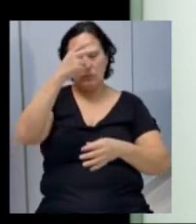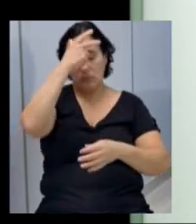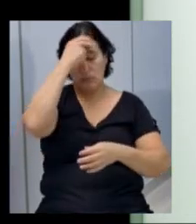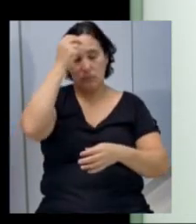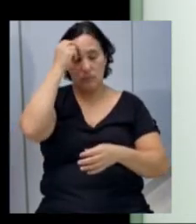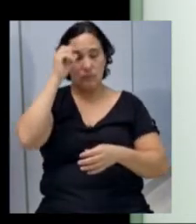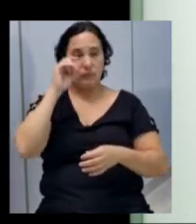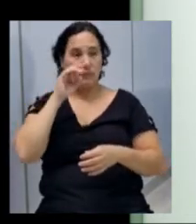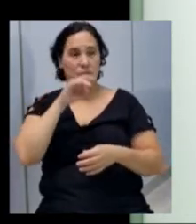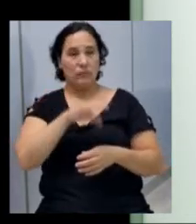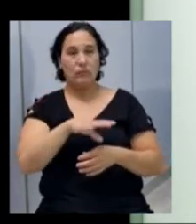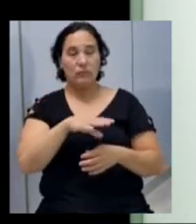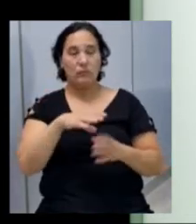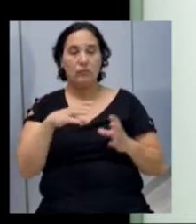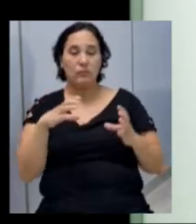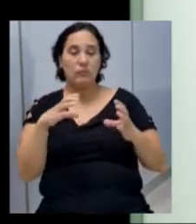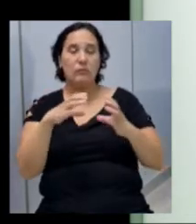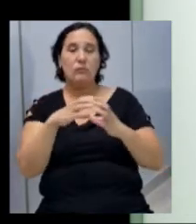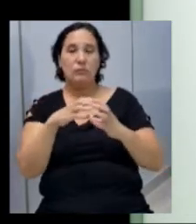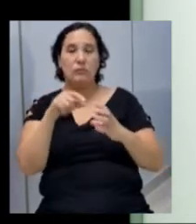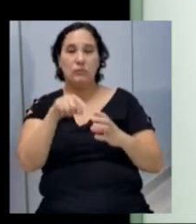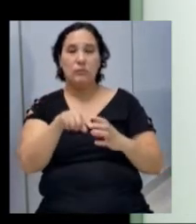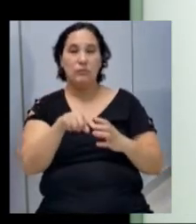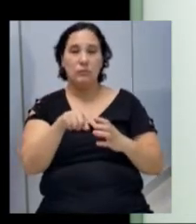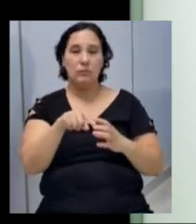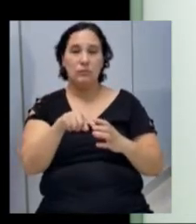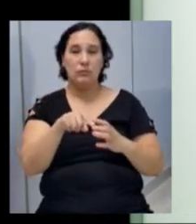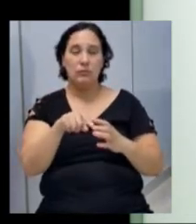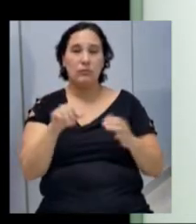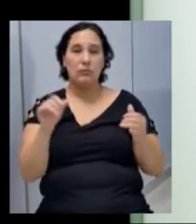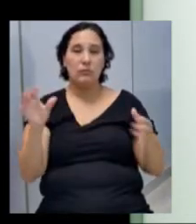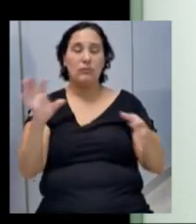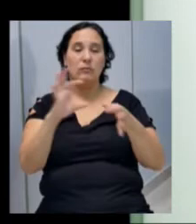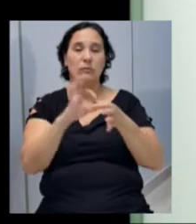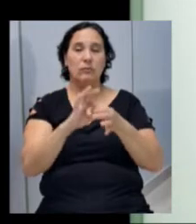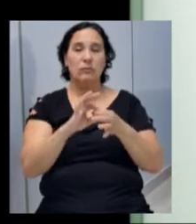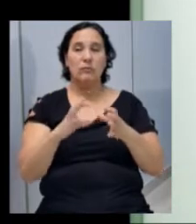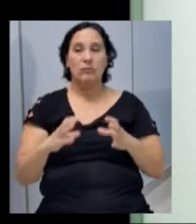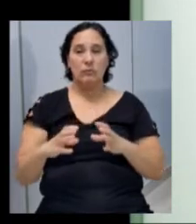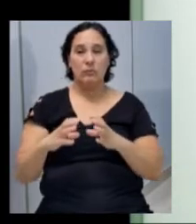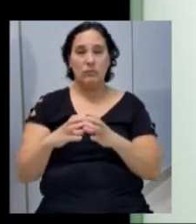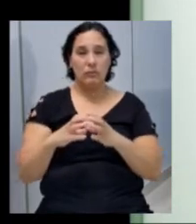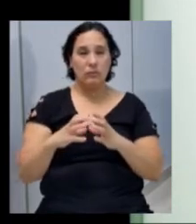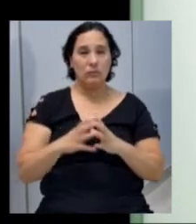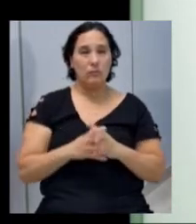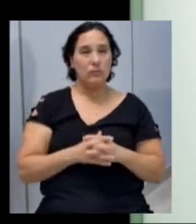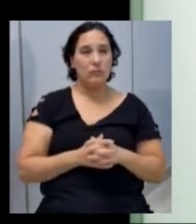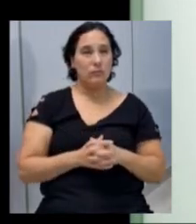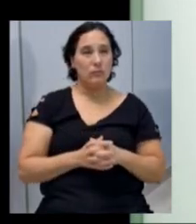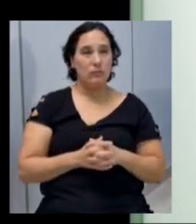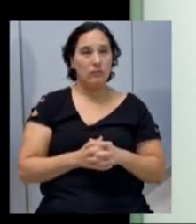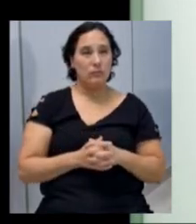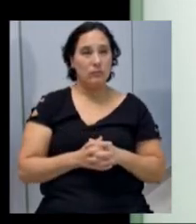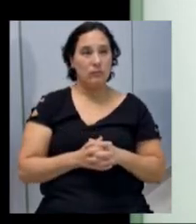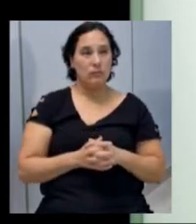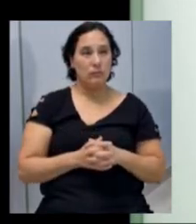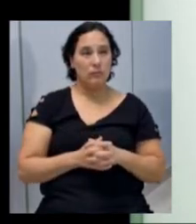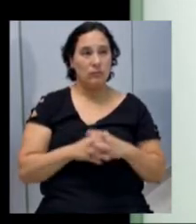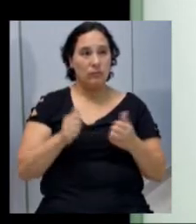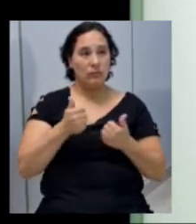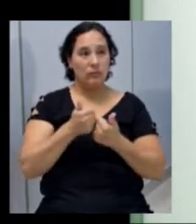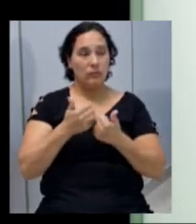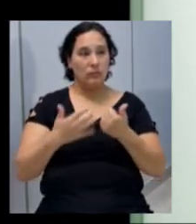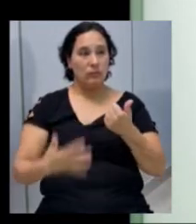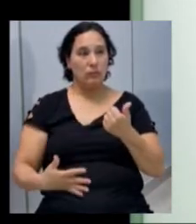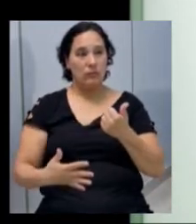remuneração do prefeito, e sim todos os gastos lá ligados àquele órgão. O gabinete do vice, ele